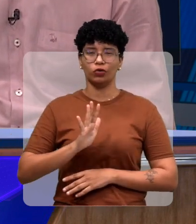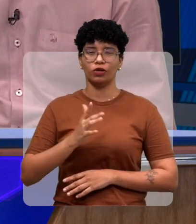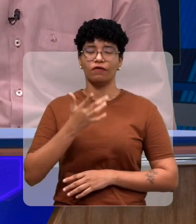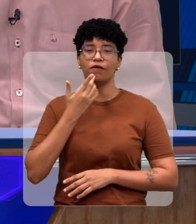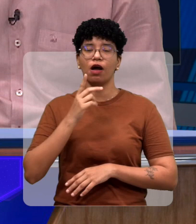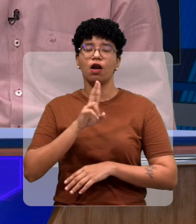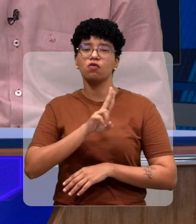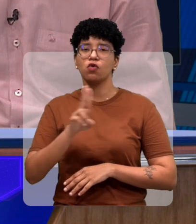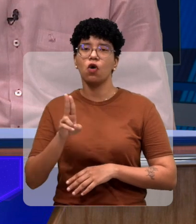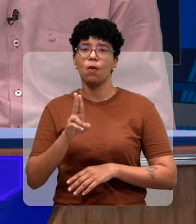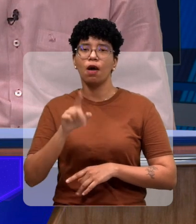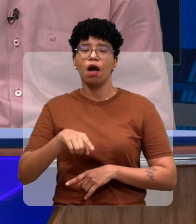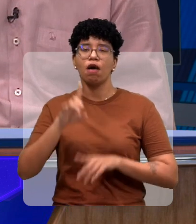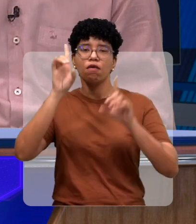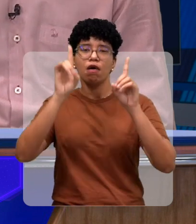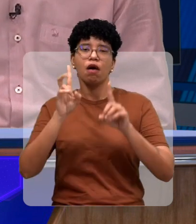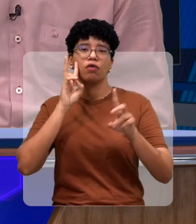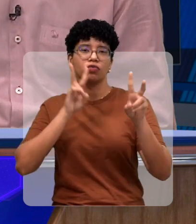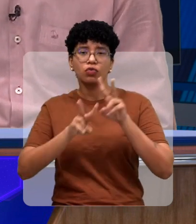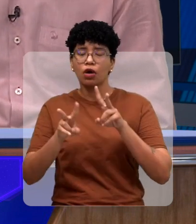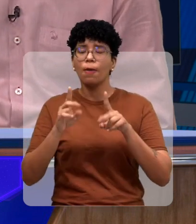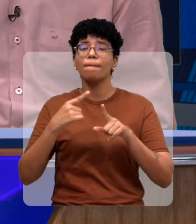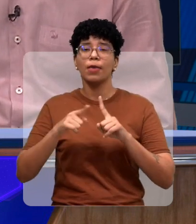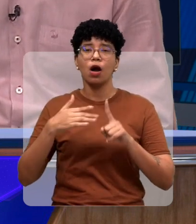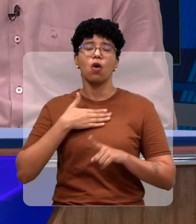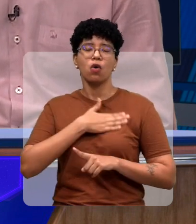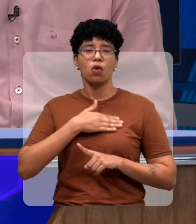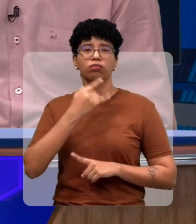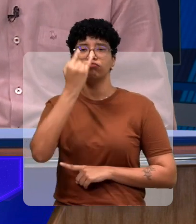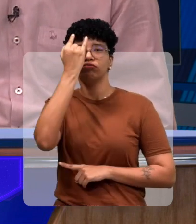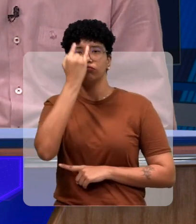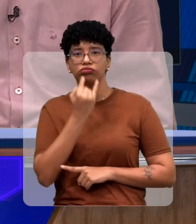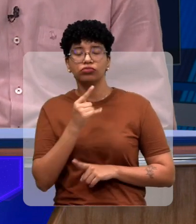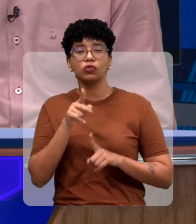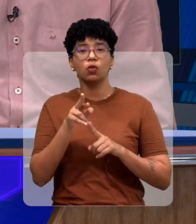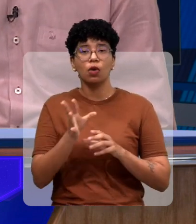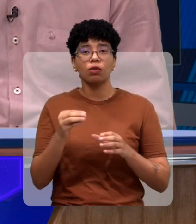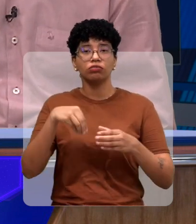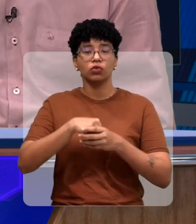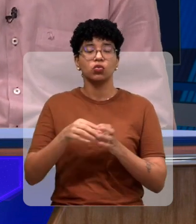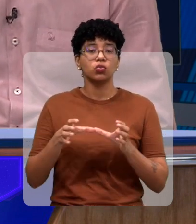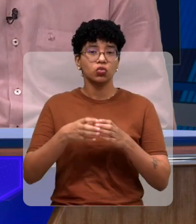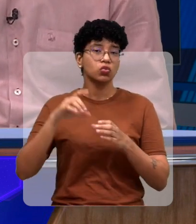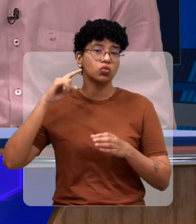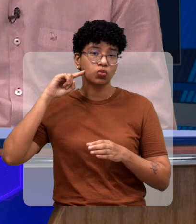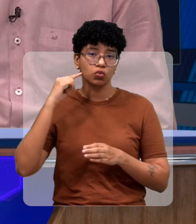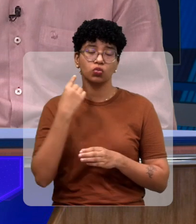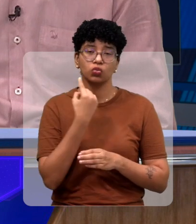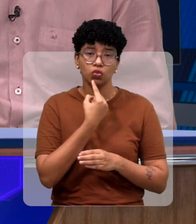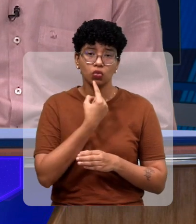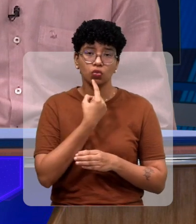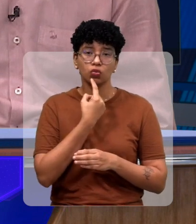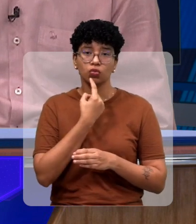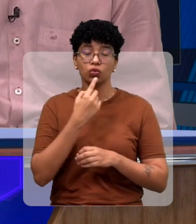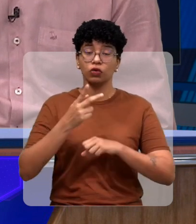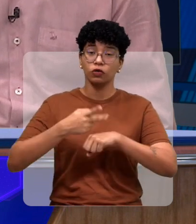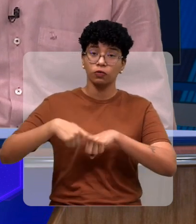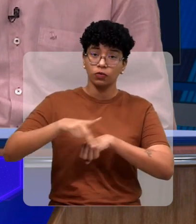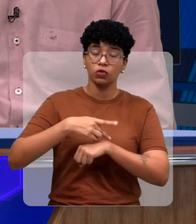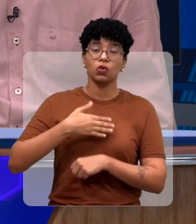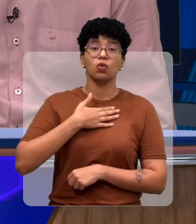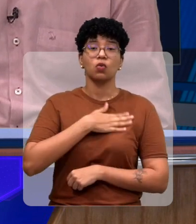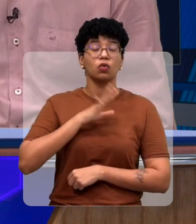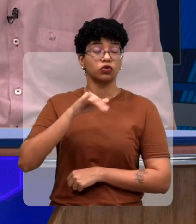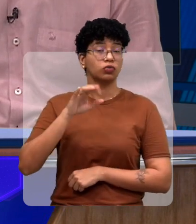deficientes visuais preferem cegos assim também como acontece no movimento de surdos é muitos surdos no